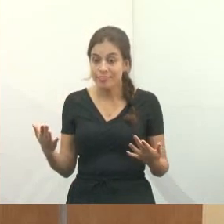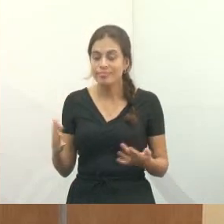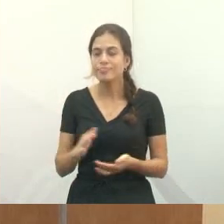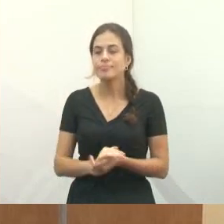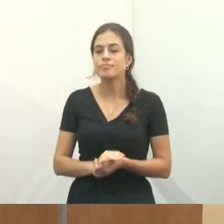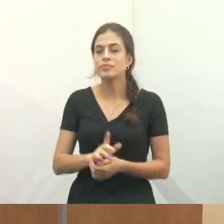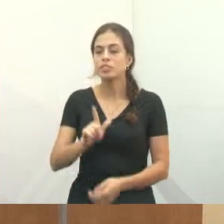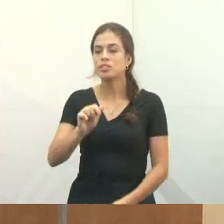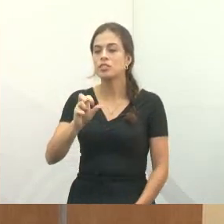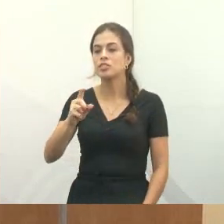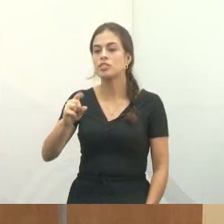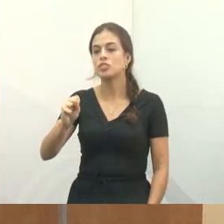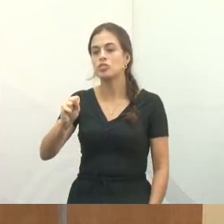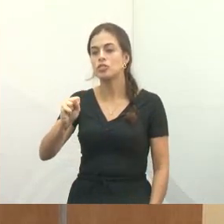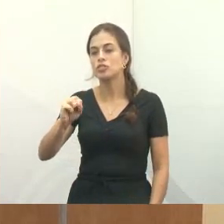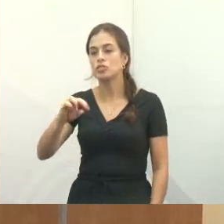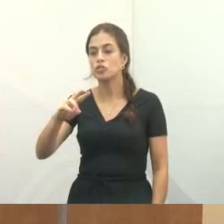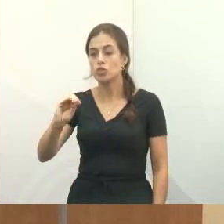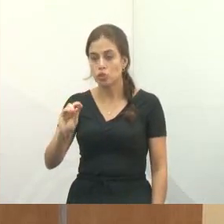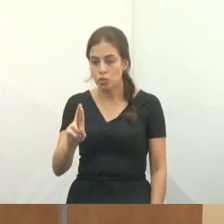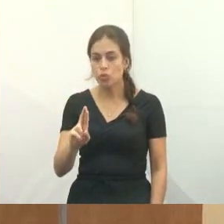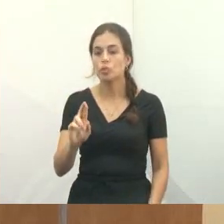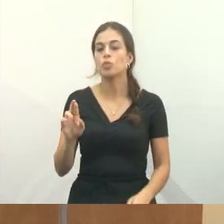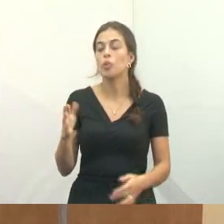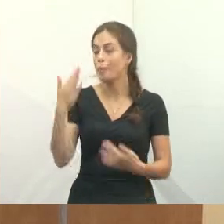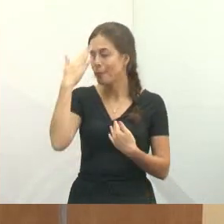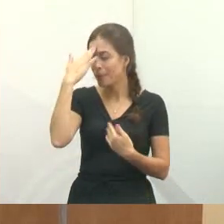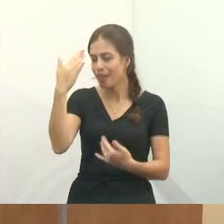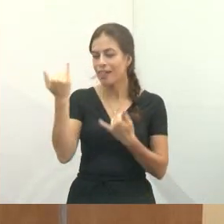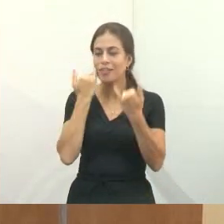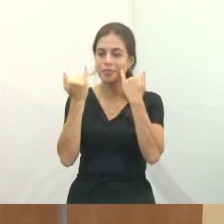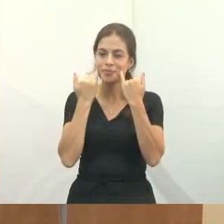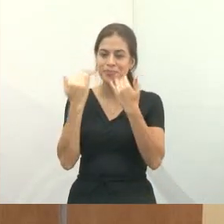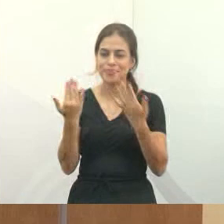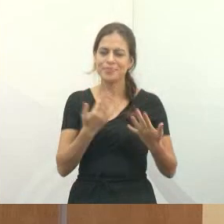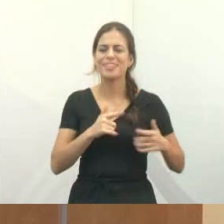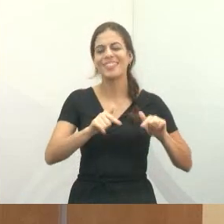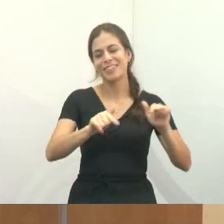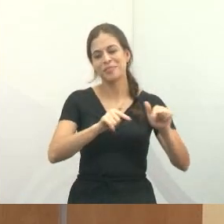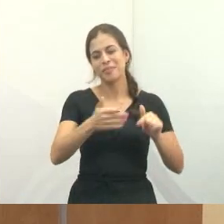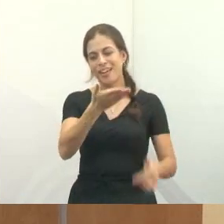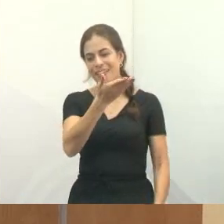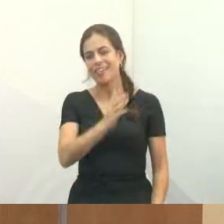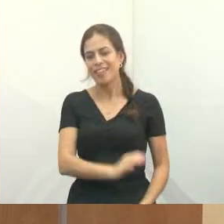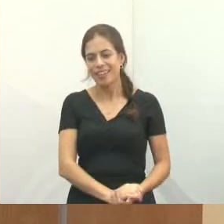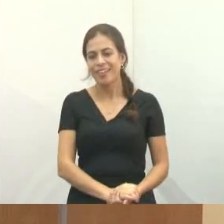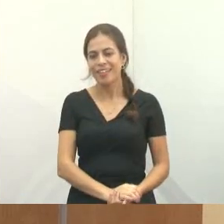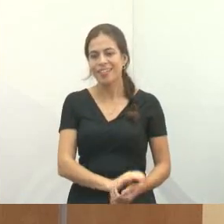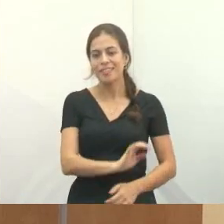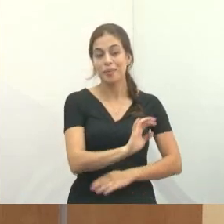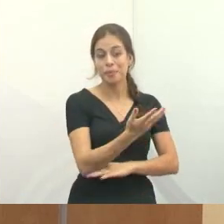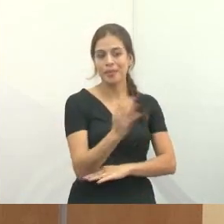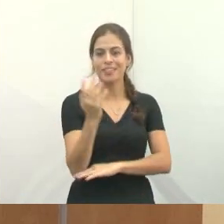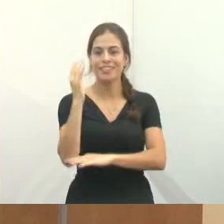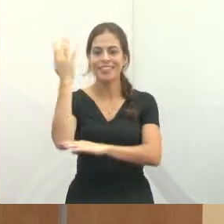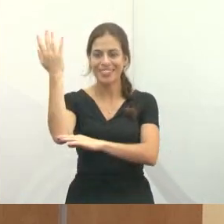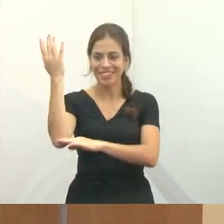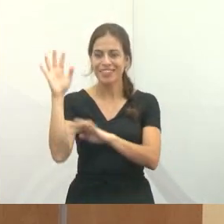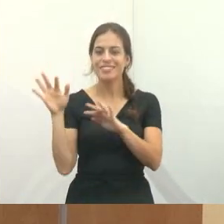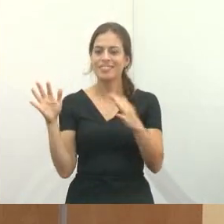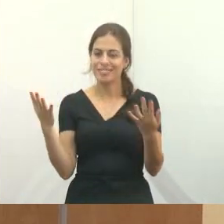por nos informar aí essa grande importância. Porque o Gilson trabalha lá no Parque da Cidade, então o Gilson já